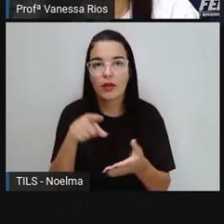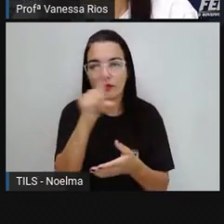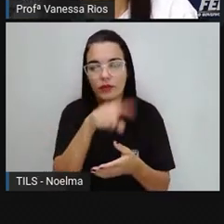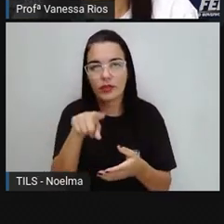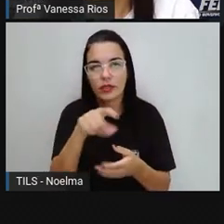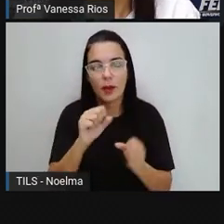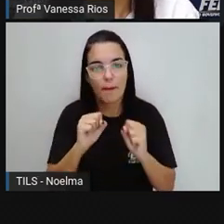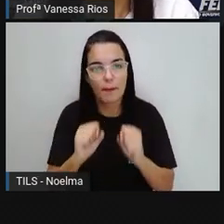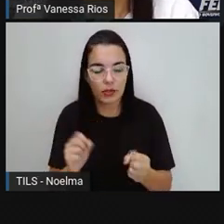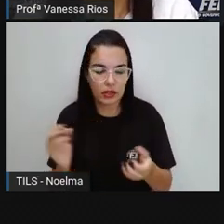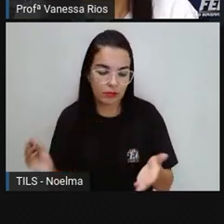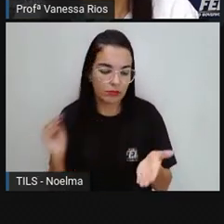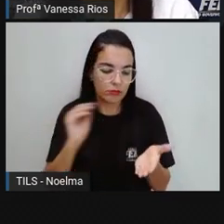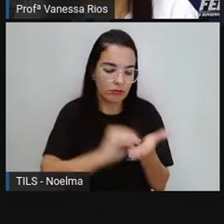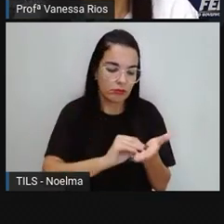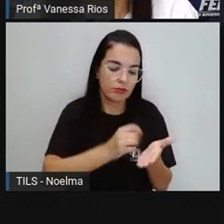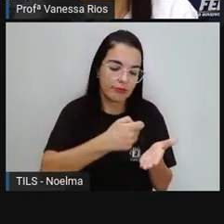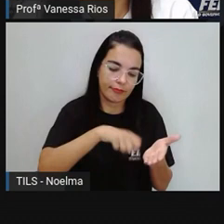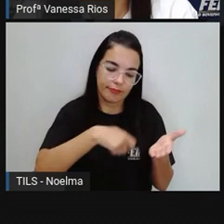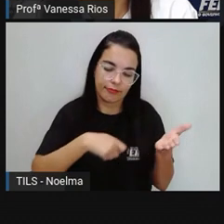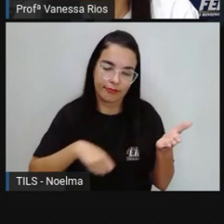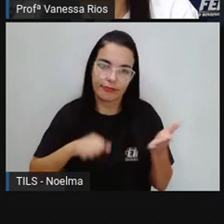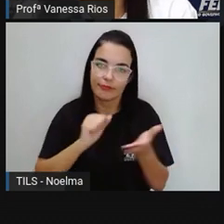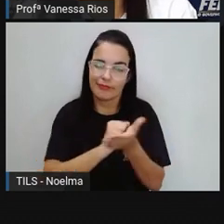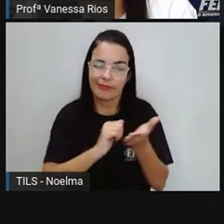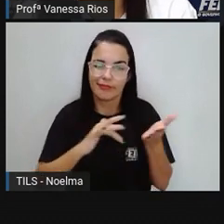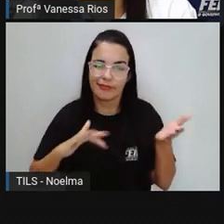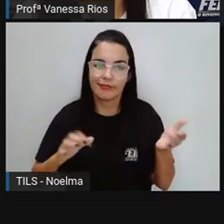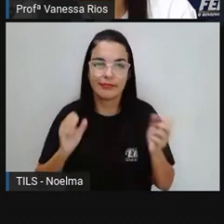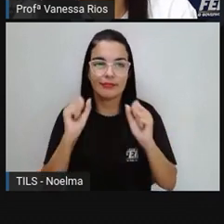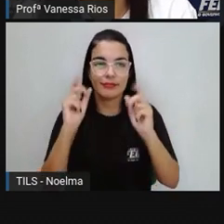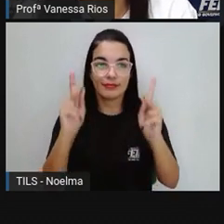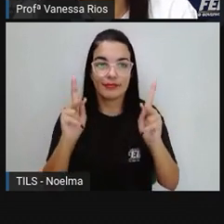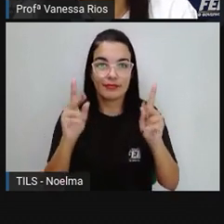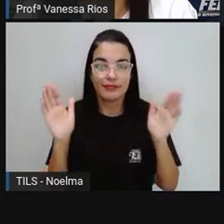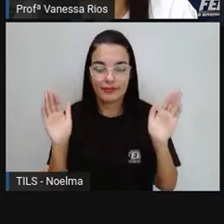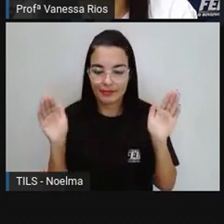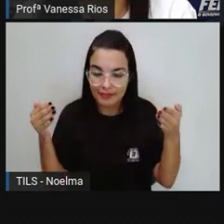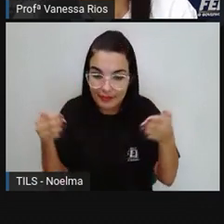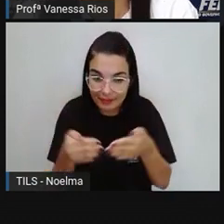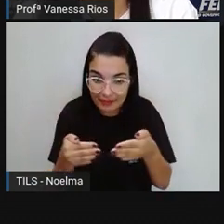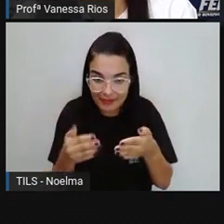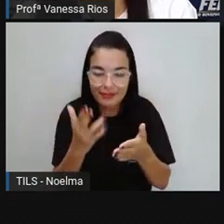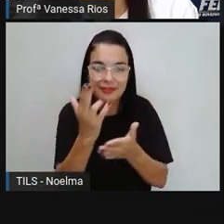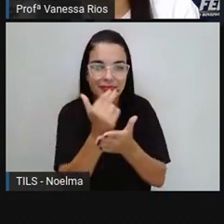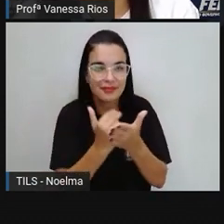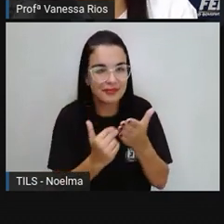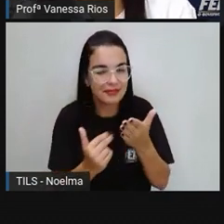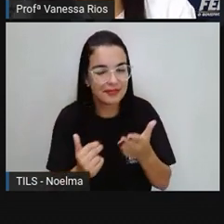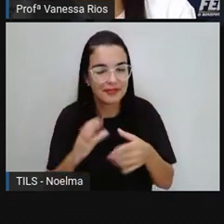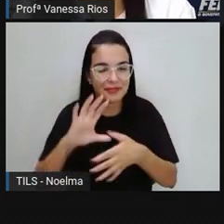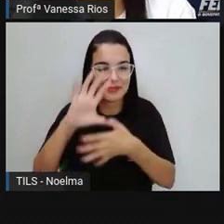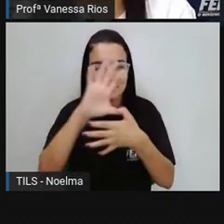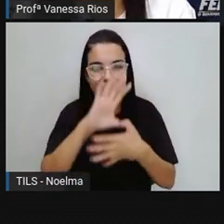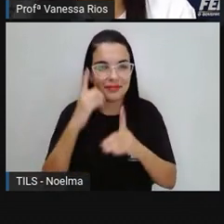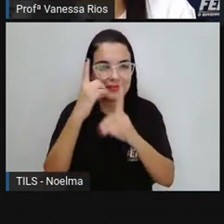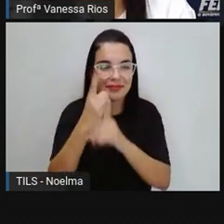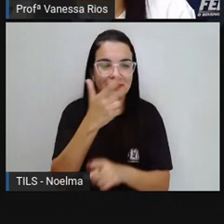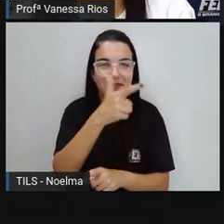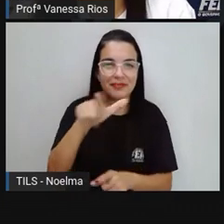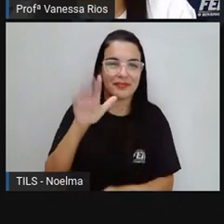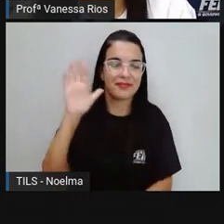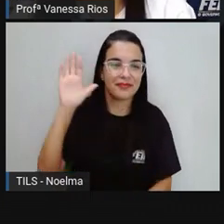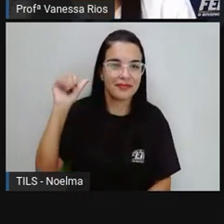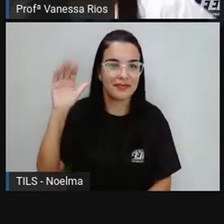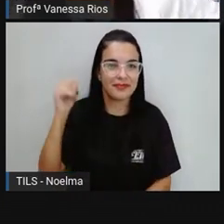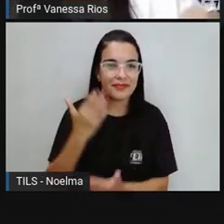você expunha aí o que você aprendeu na sua atividade. Então, ó, foca no mapa e a gente se encontra aí numa próxima